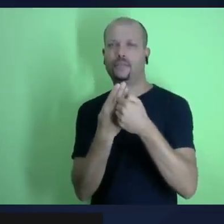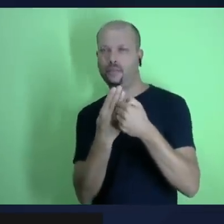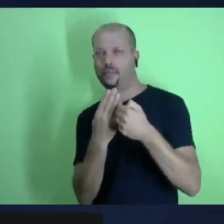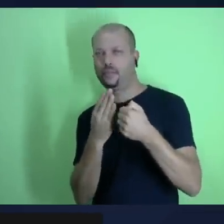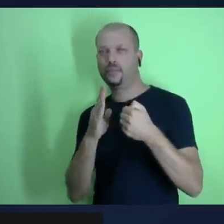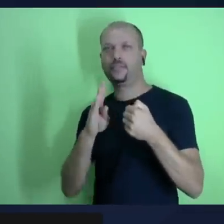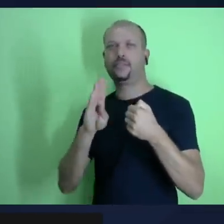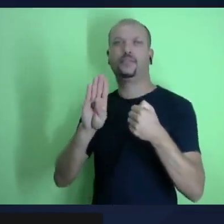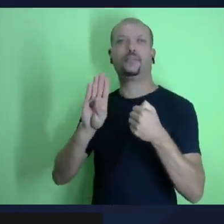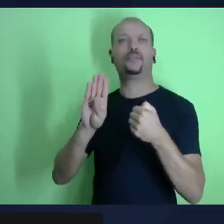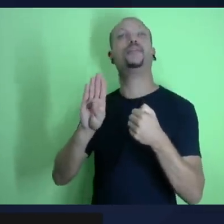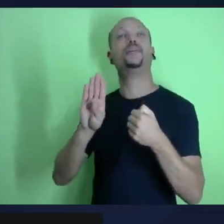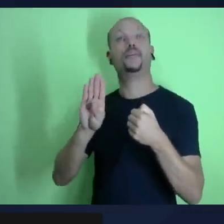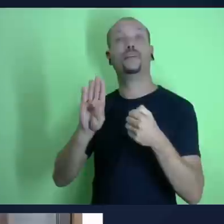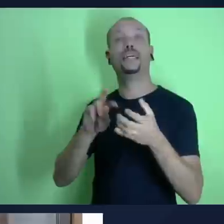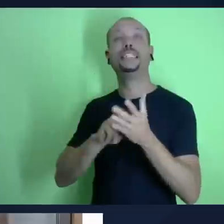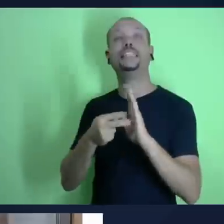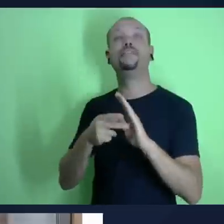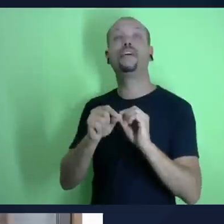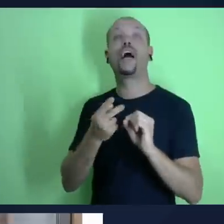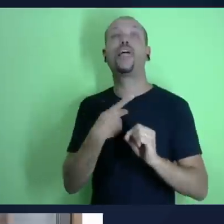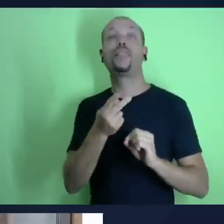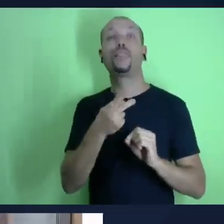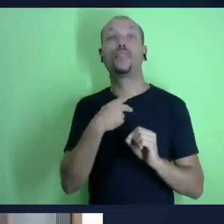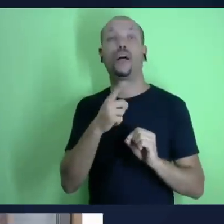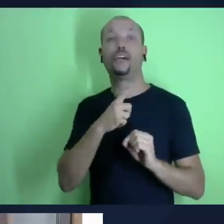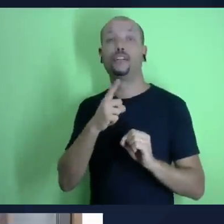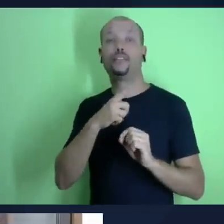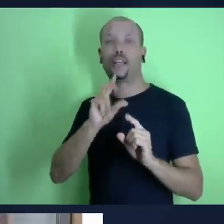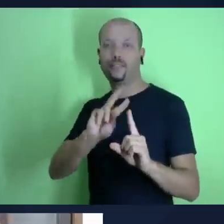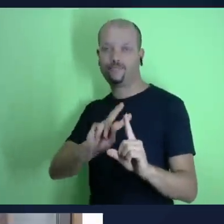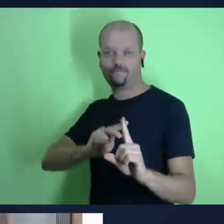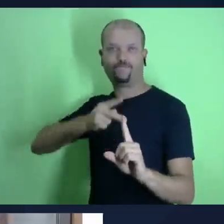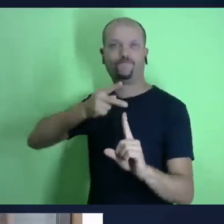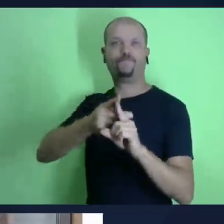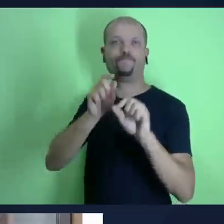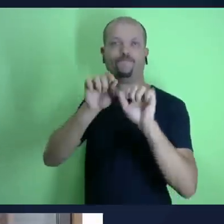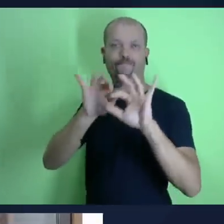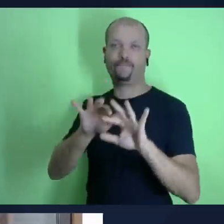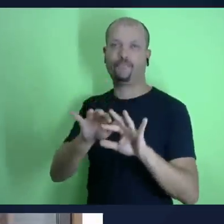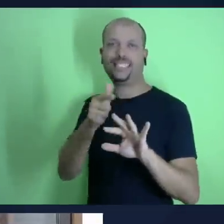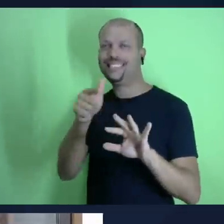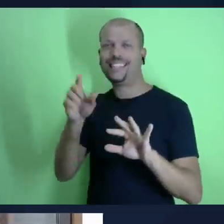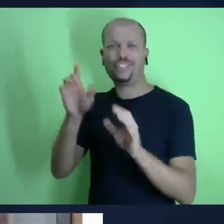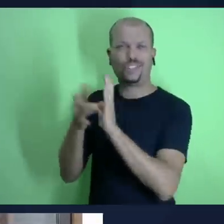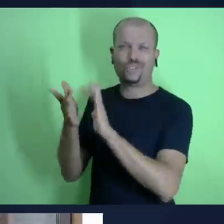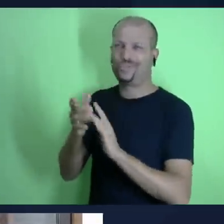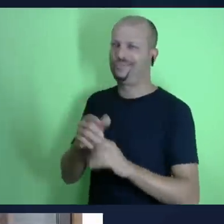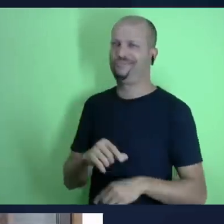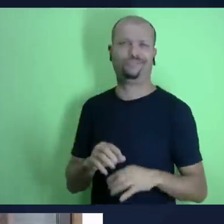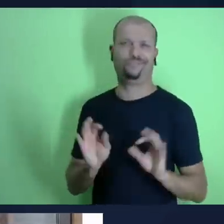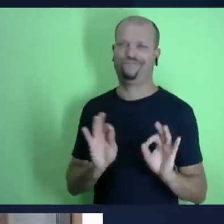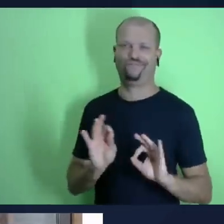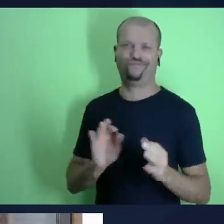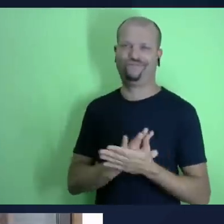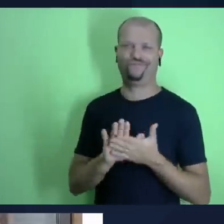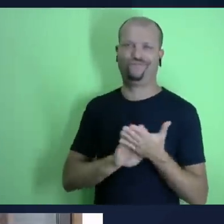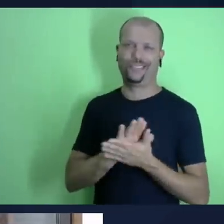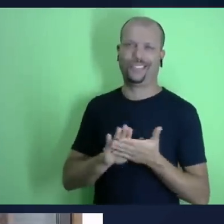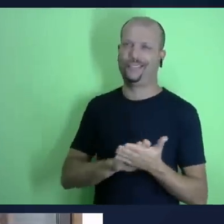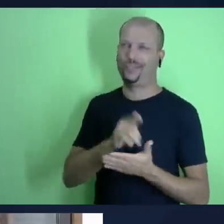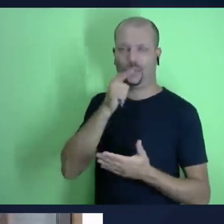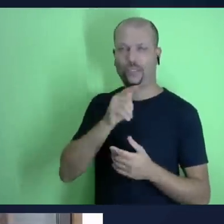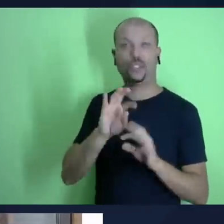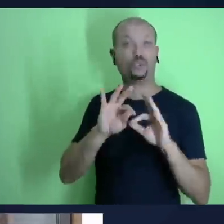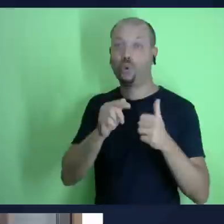tudo que nós somos vem como resultado de jesus de quem ele é de quem ele foi o preço que ele pagou e